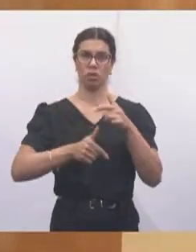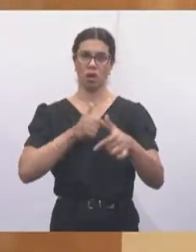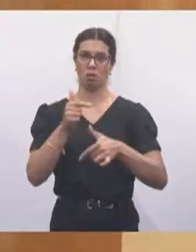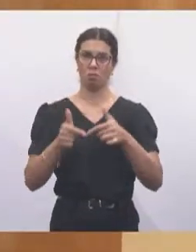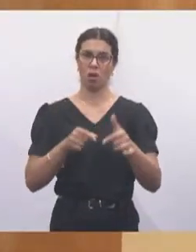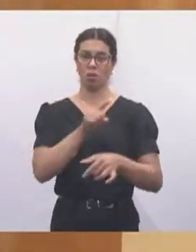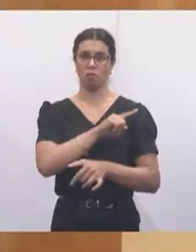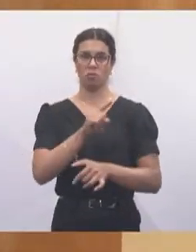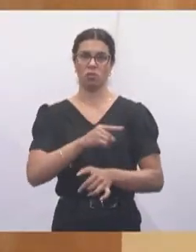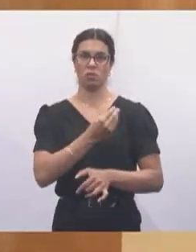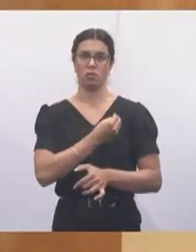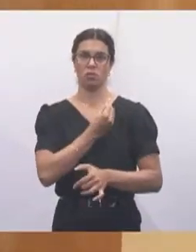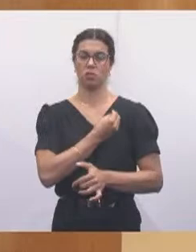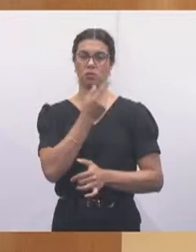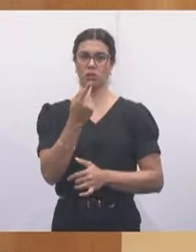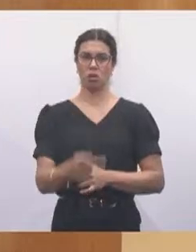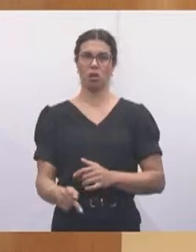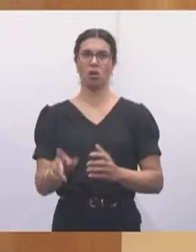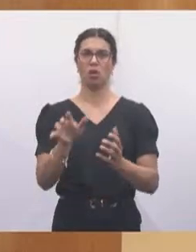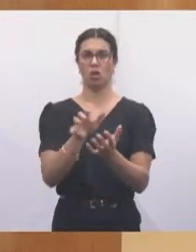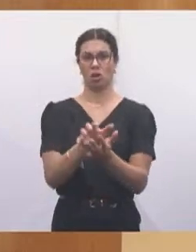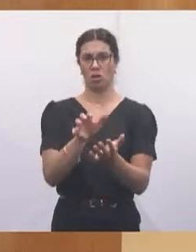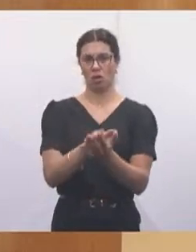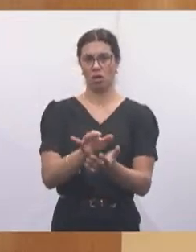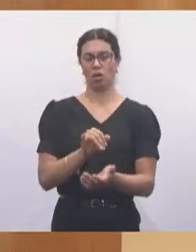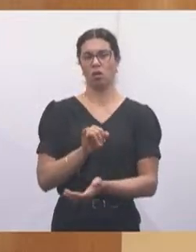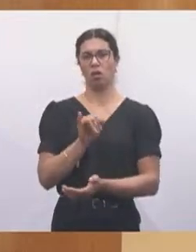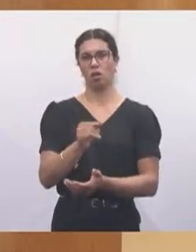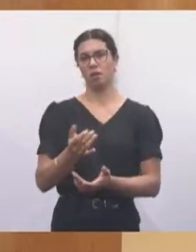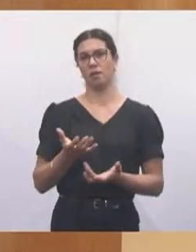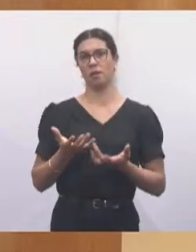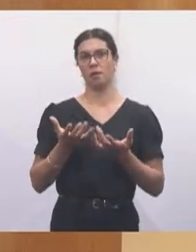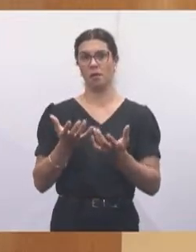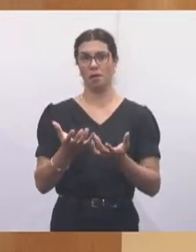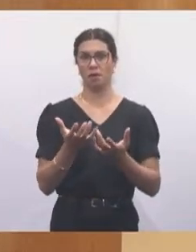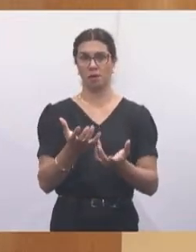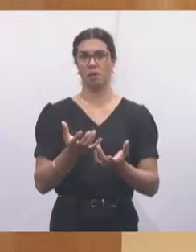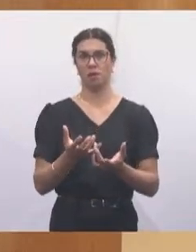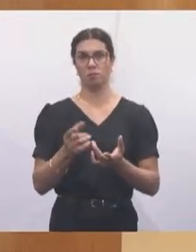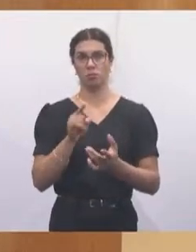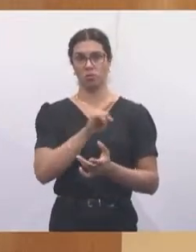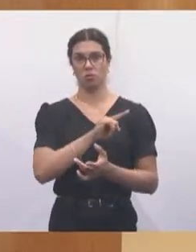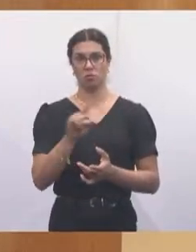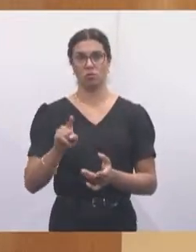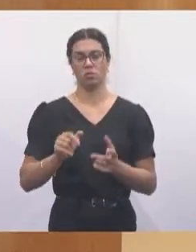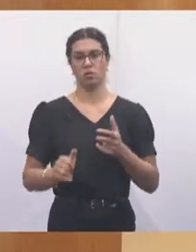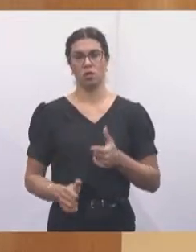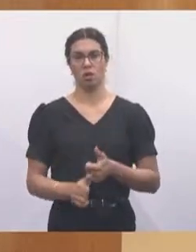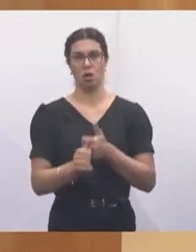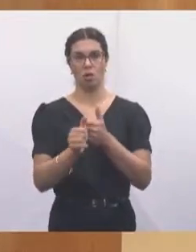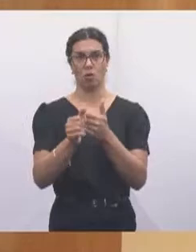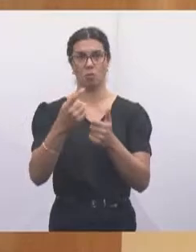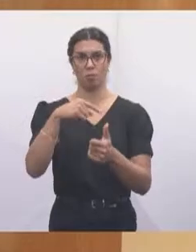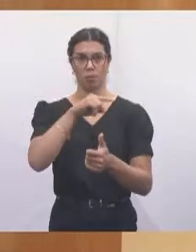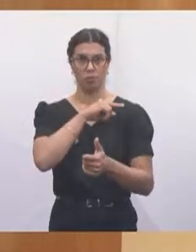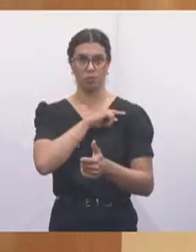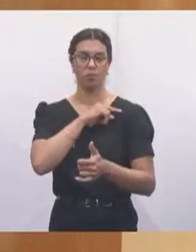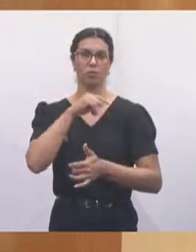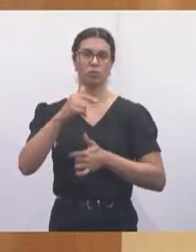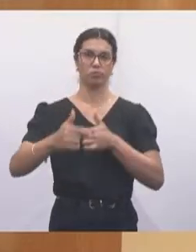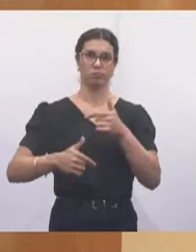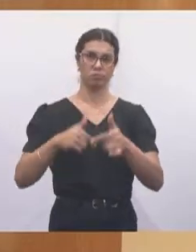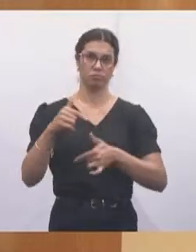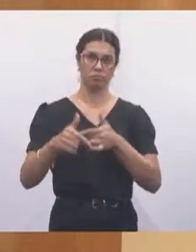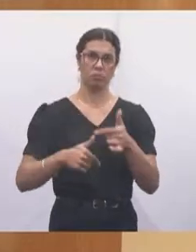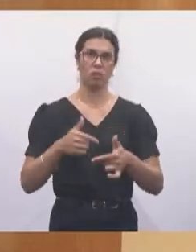cidade de Jacareí, e queremos que você acompanhe o trabalho deste vereador